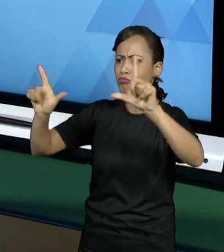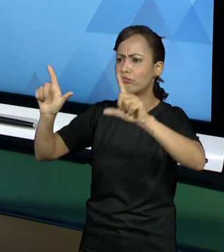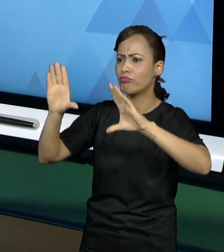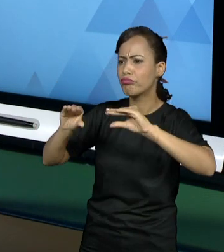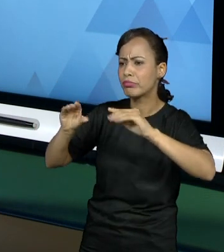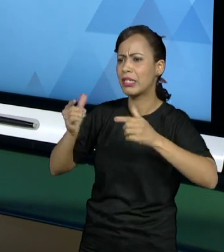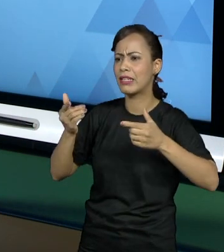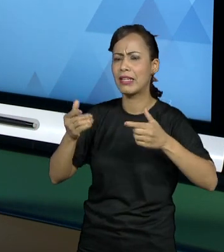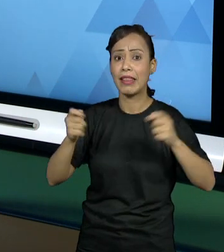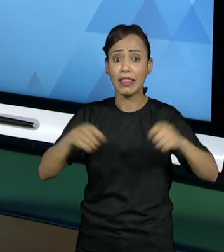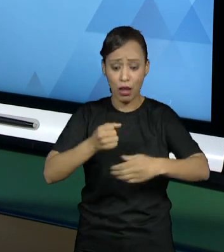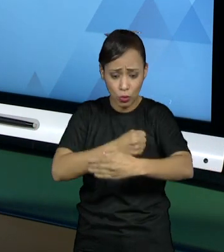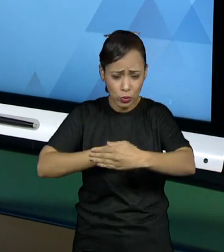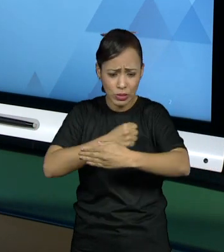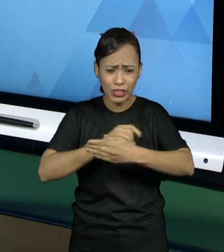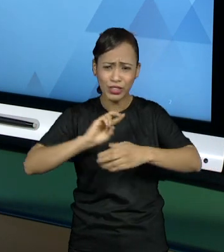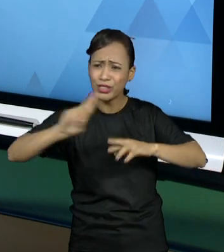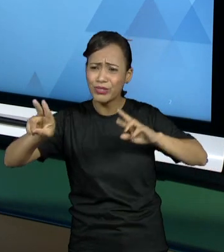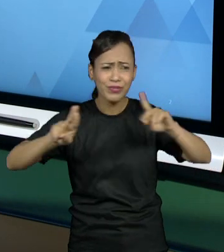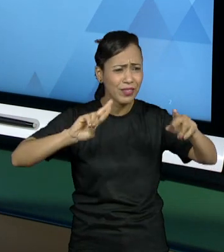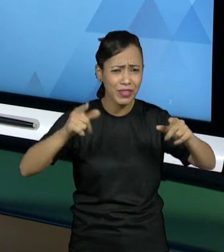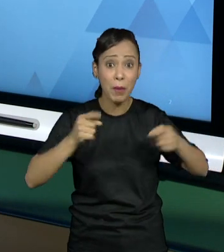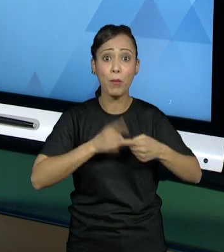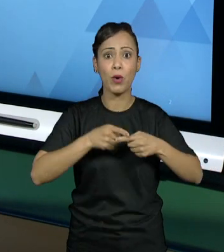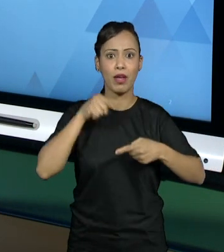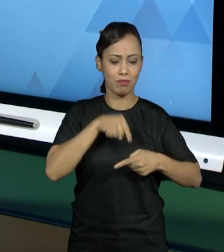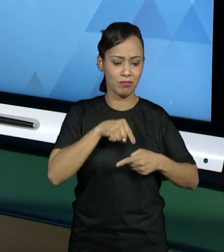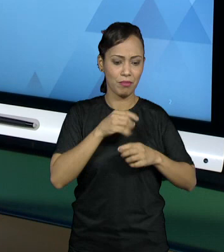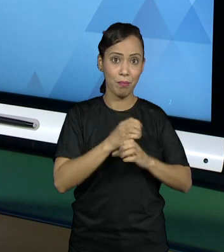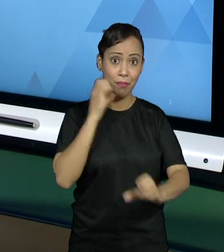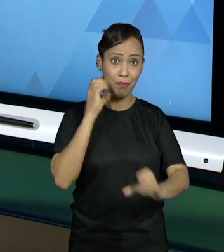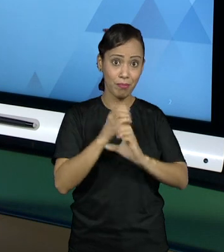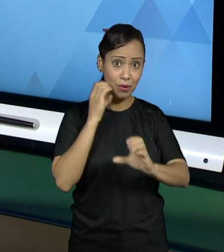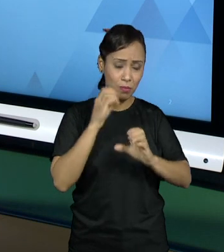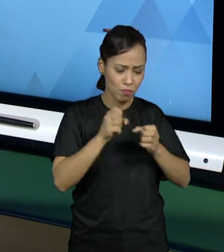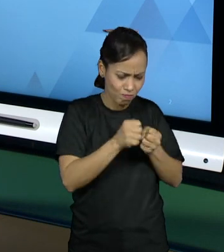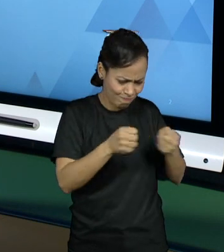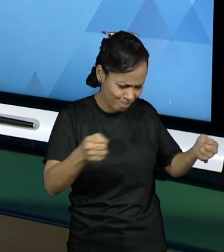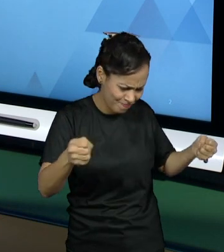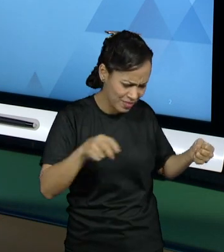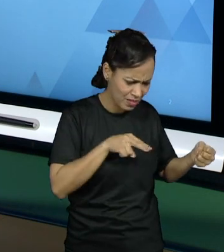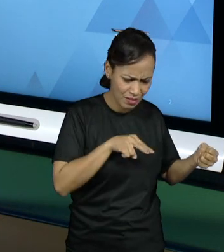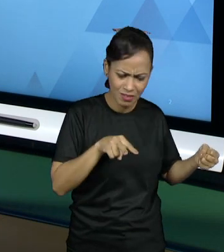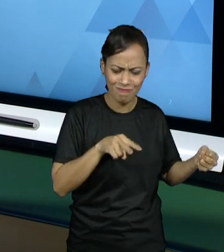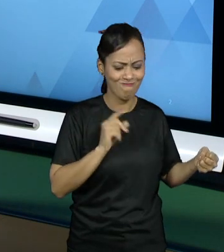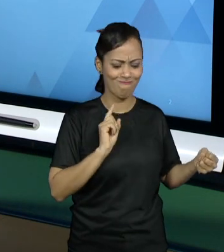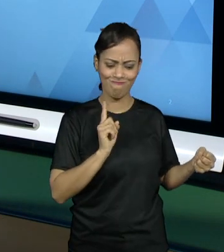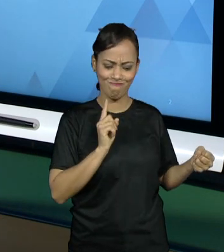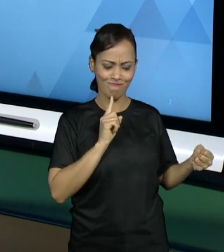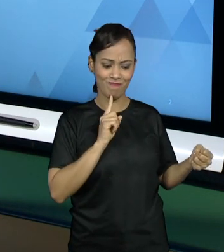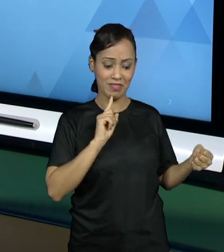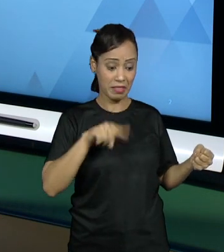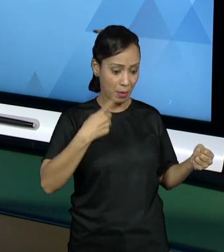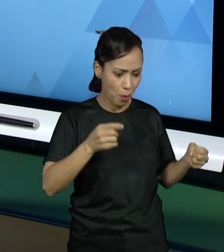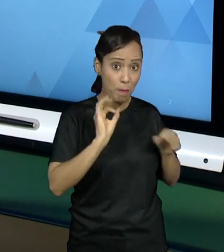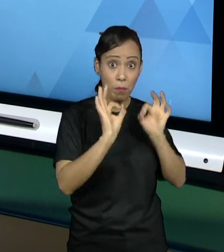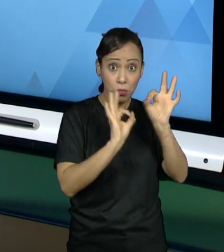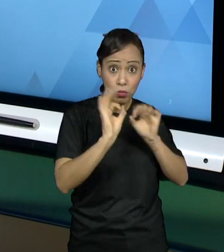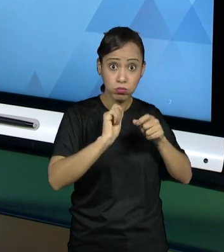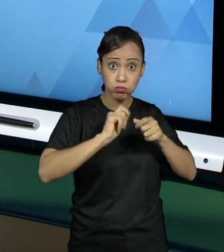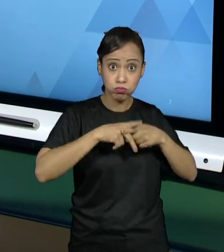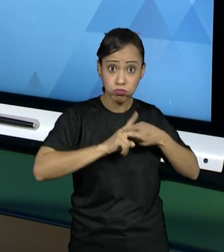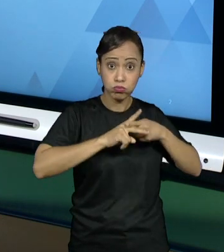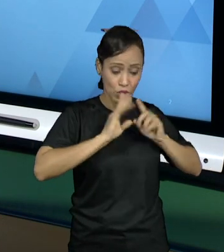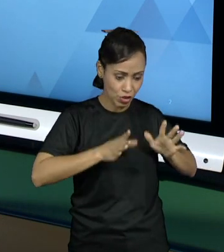encanamento da cozinha. E você começa a brincar com isso, até a hora que você olha e fala, nossa, está perfeito e agora eu posso